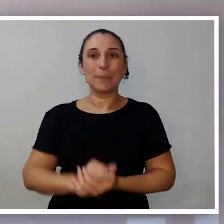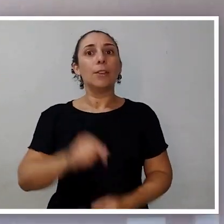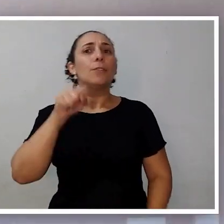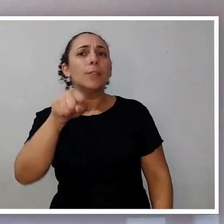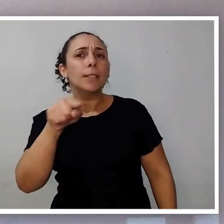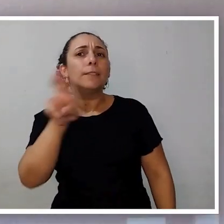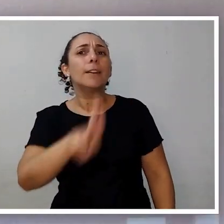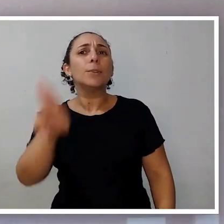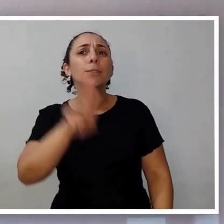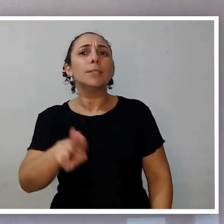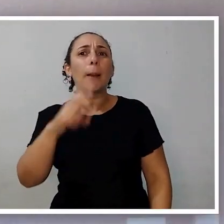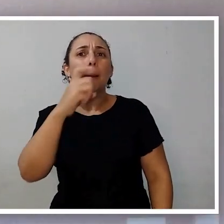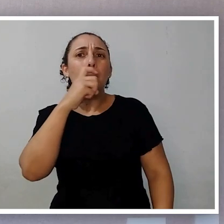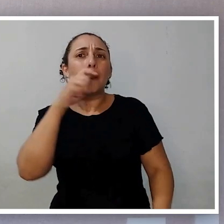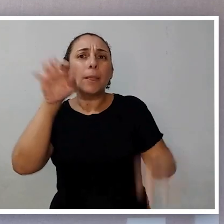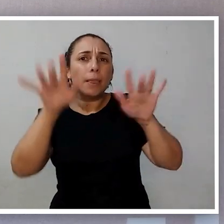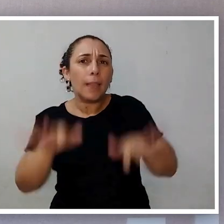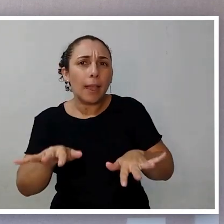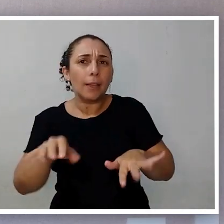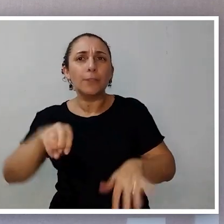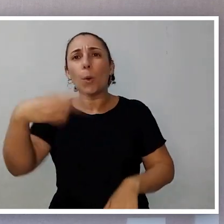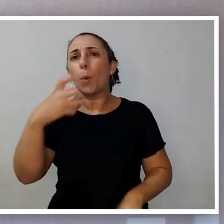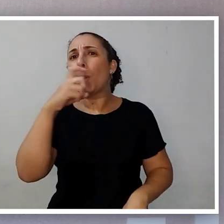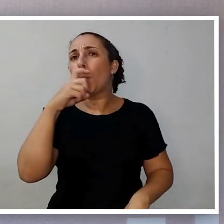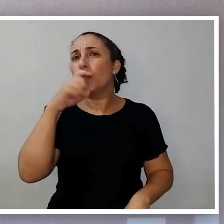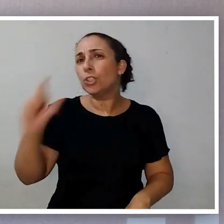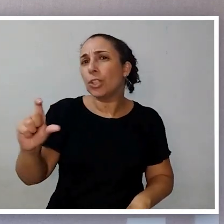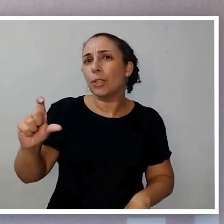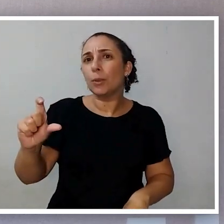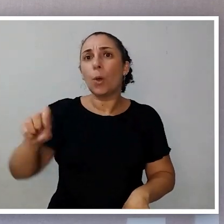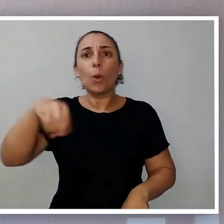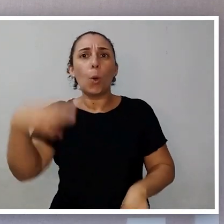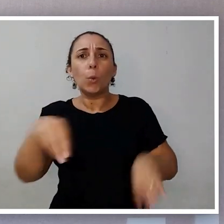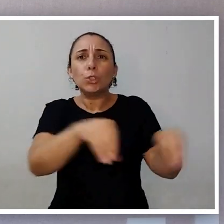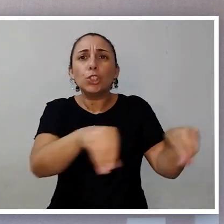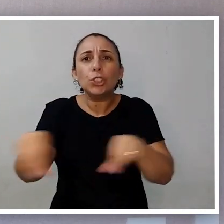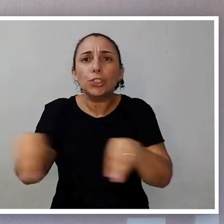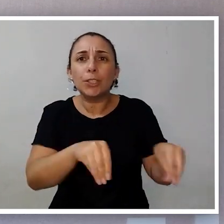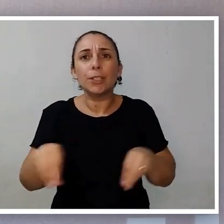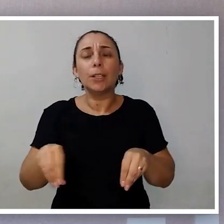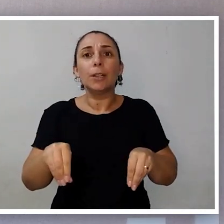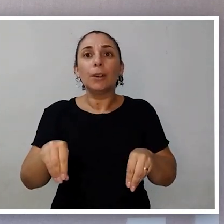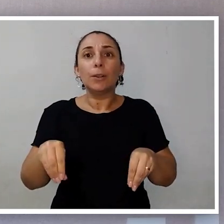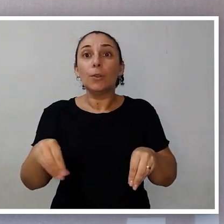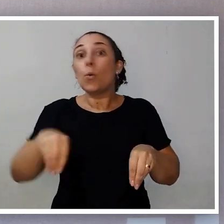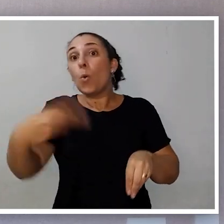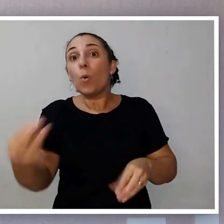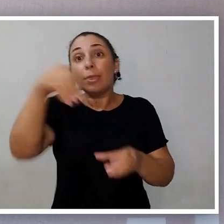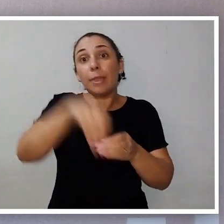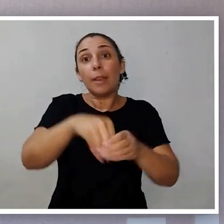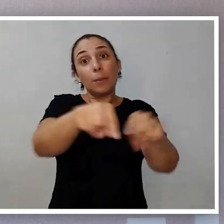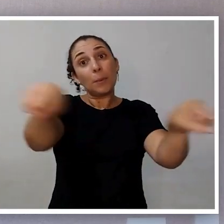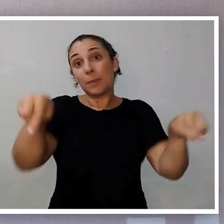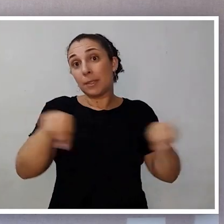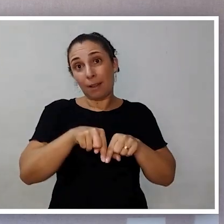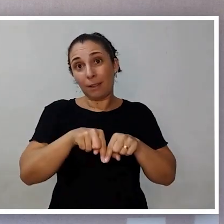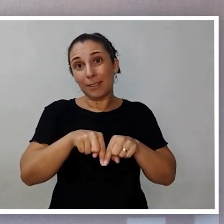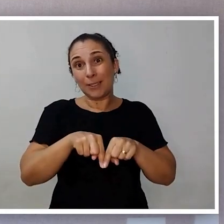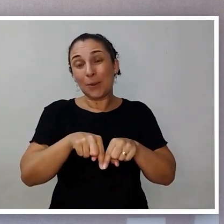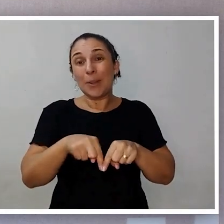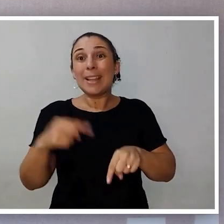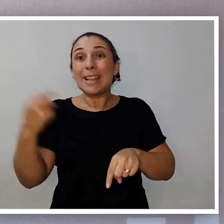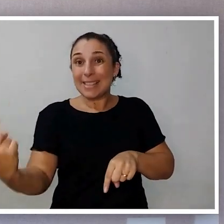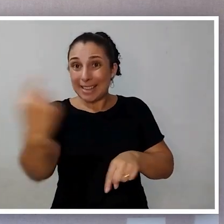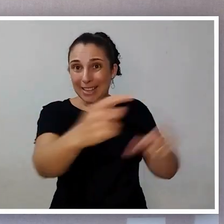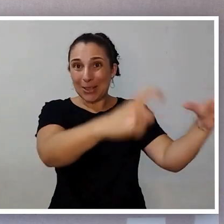Você vai usar o seu tripé na neve? Você vai usar no gelo? Você vai usar no chão, na terra? Você vai usar dentro de estúdio? Pois é,